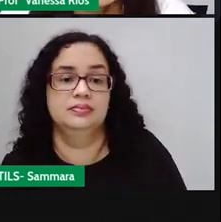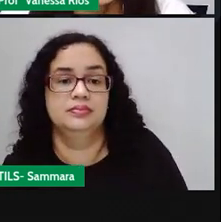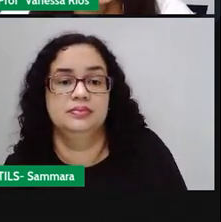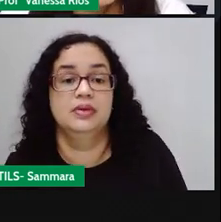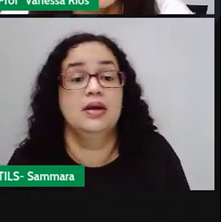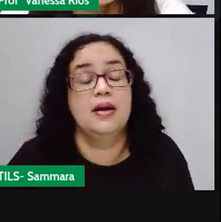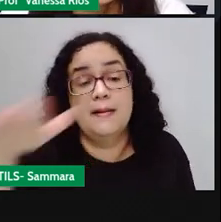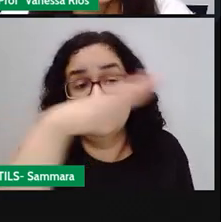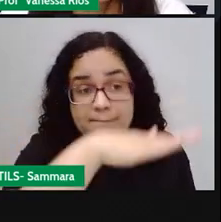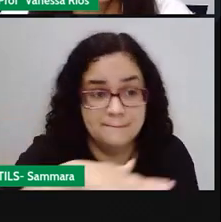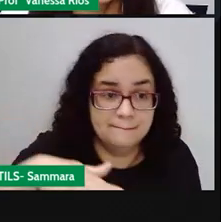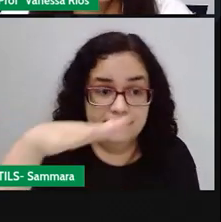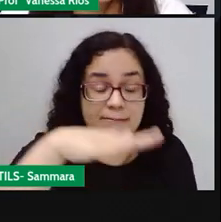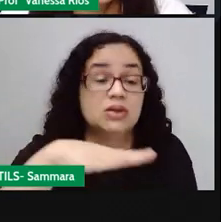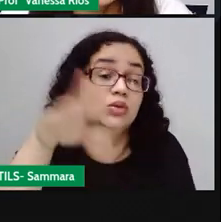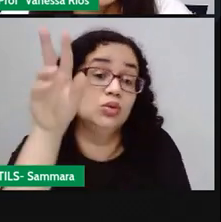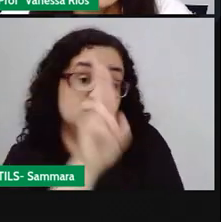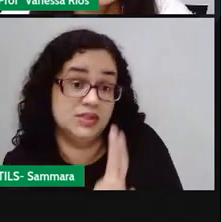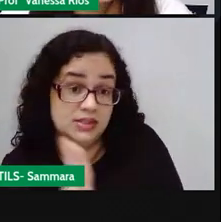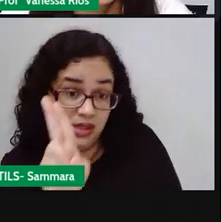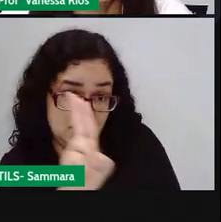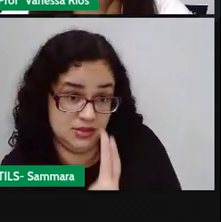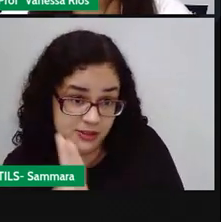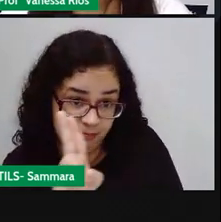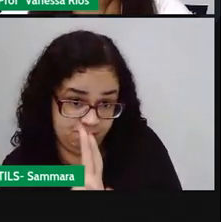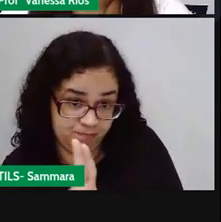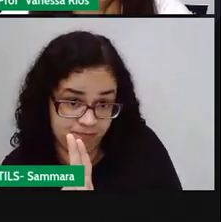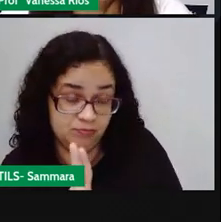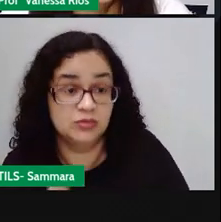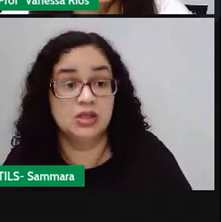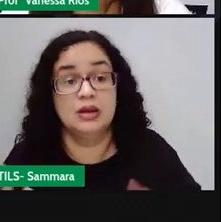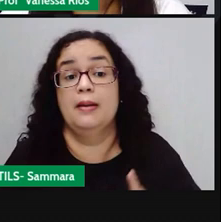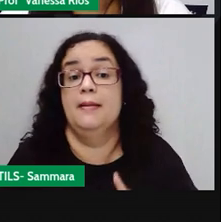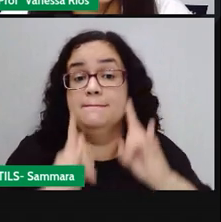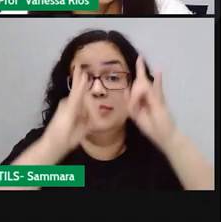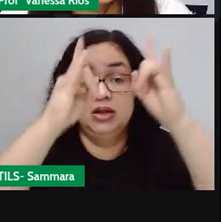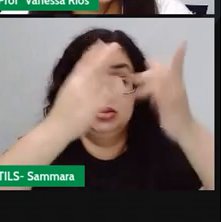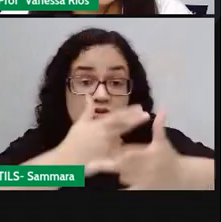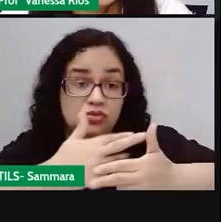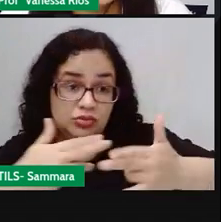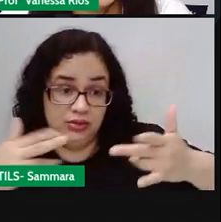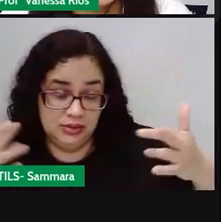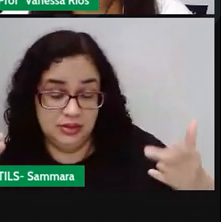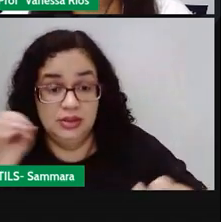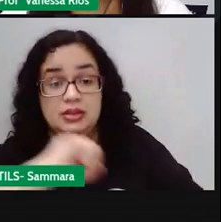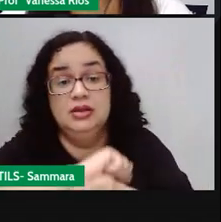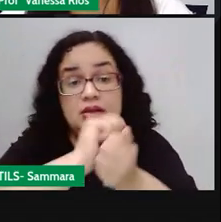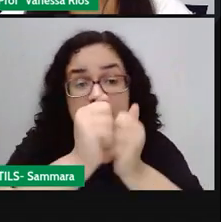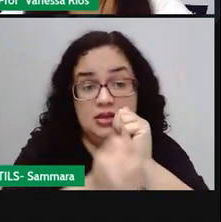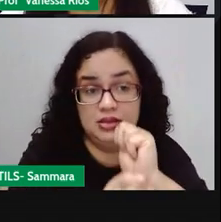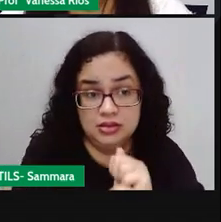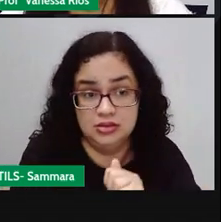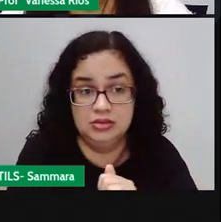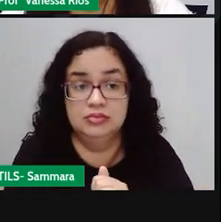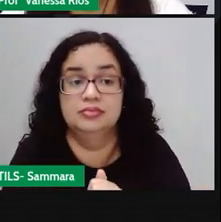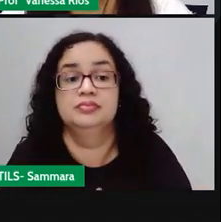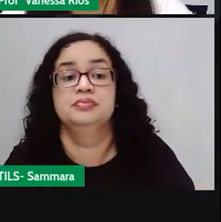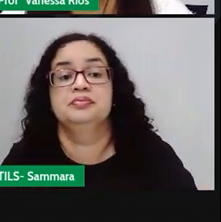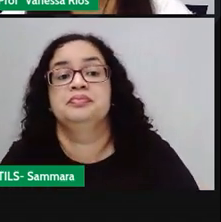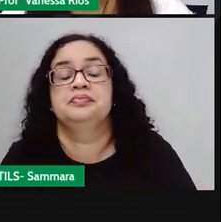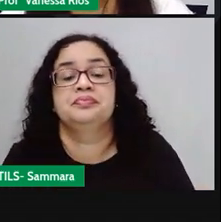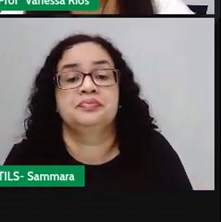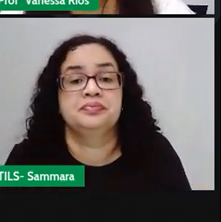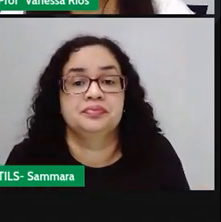as praças, as universidades, os monumentos, as obras de arte e também os utensílios.